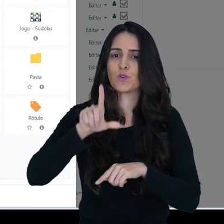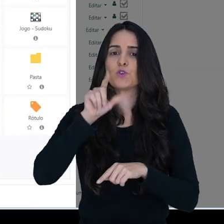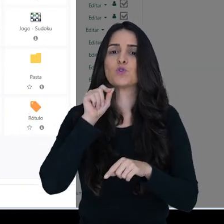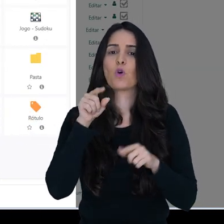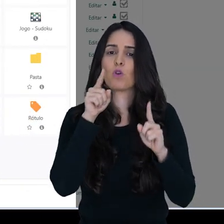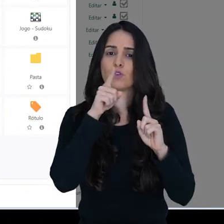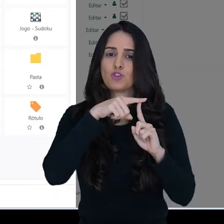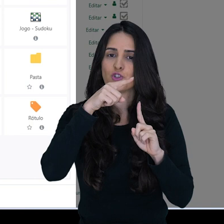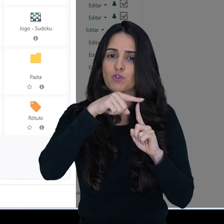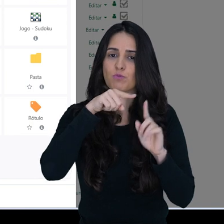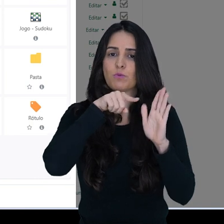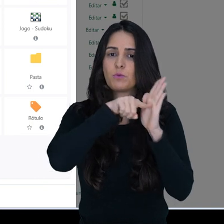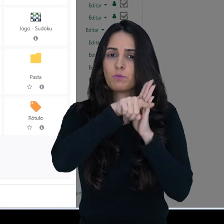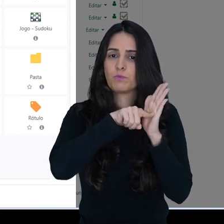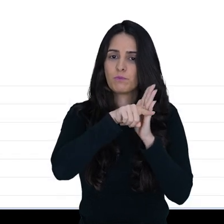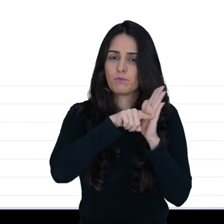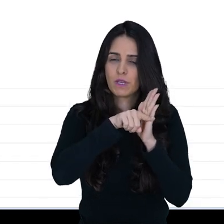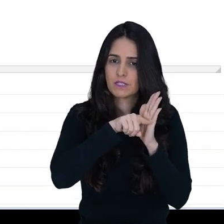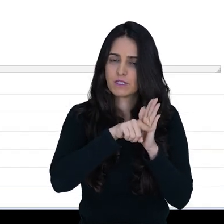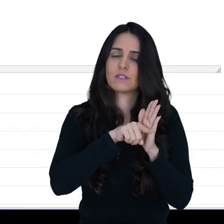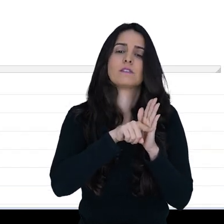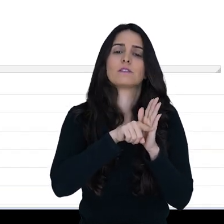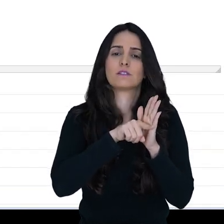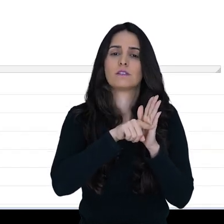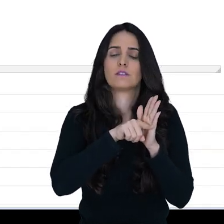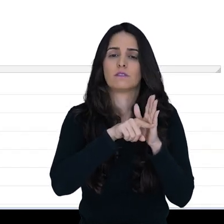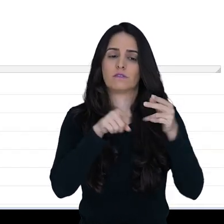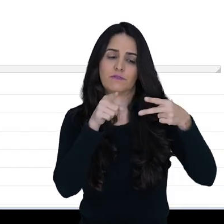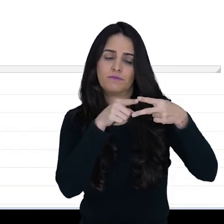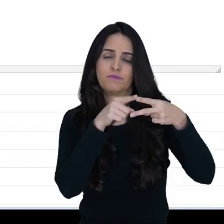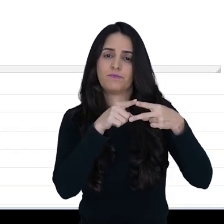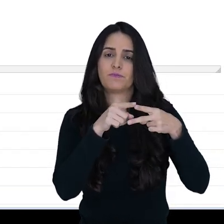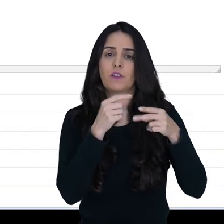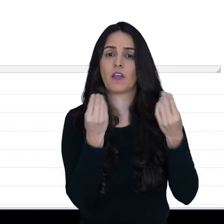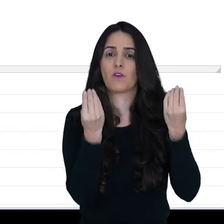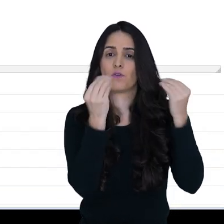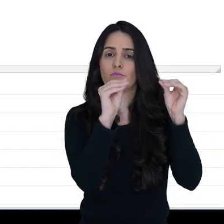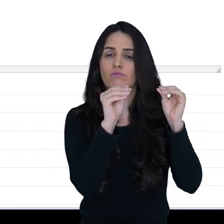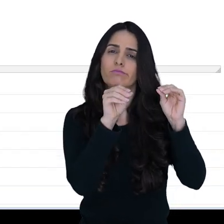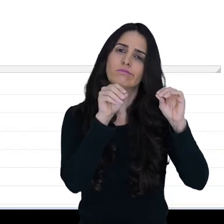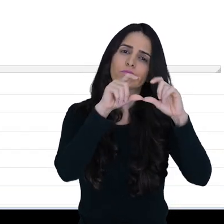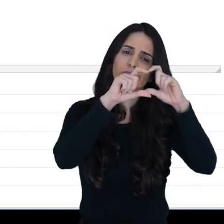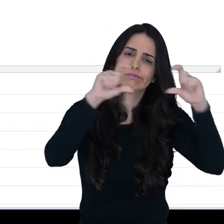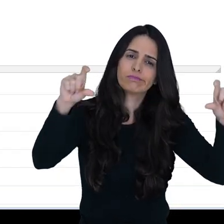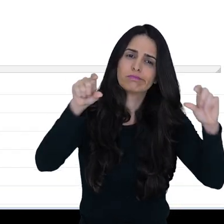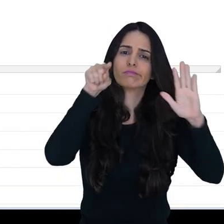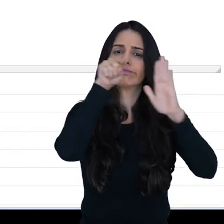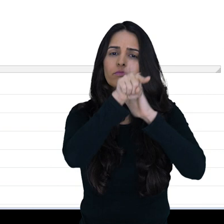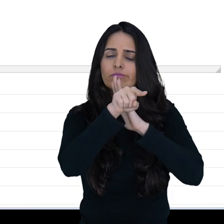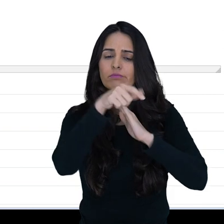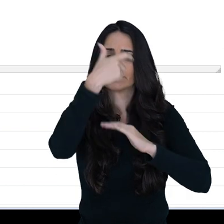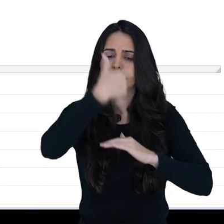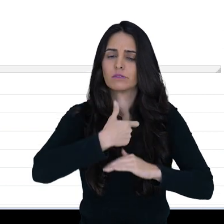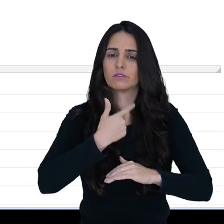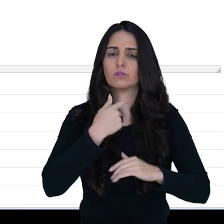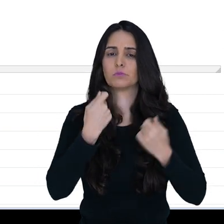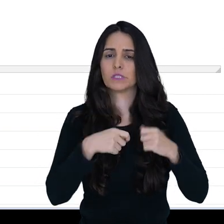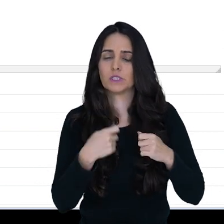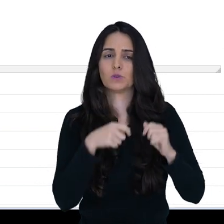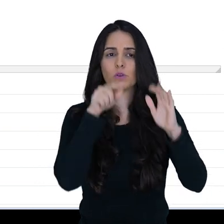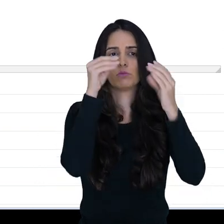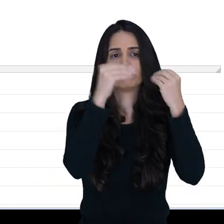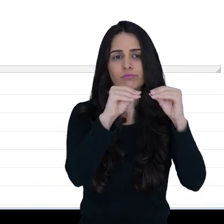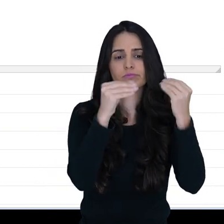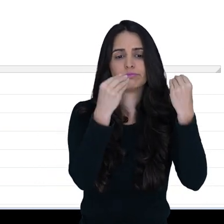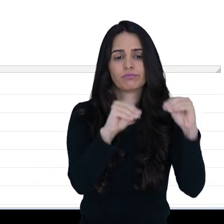escolher, então, a pesquisa. E aí, aqui sim, eu vou criar questões conforme